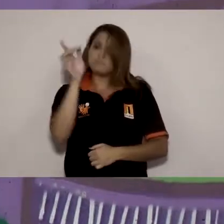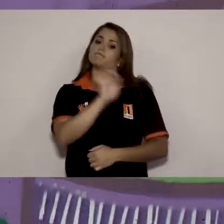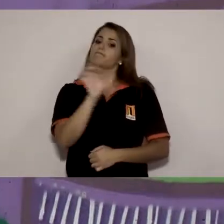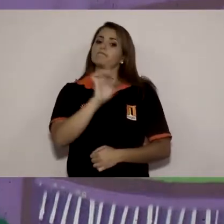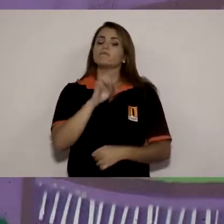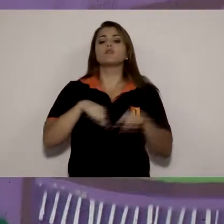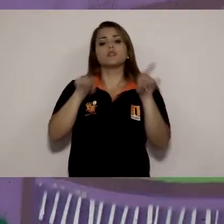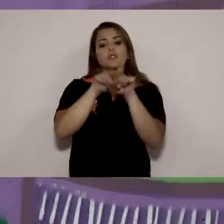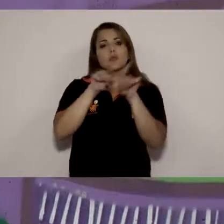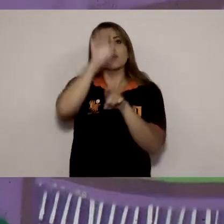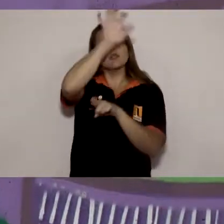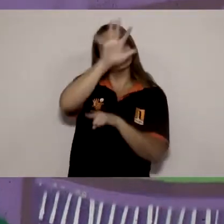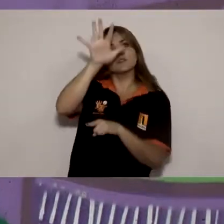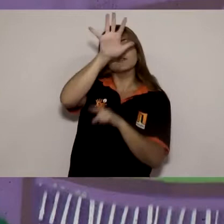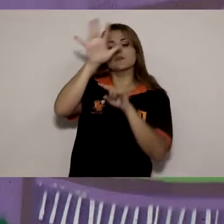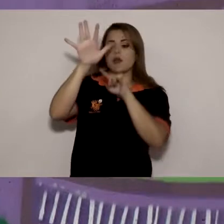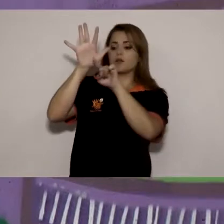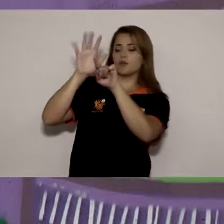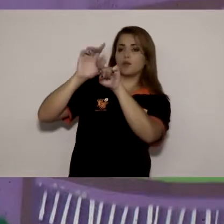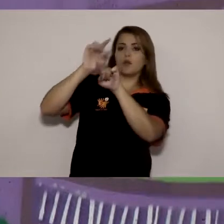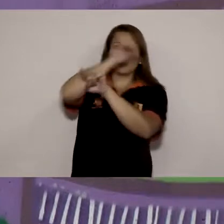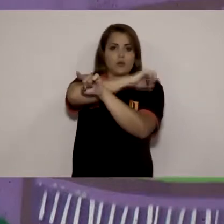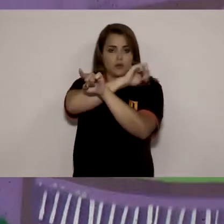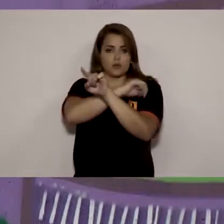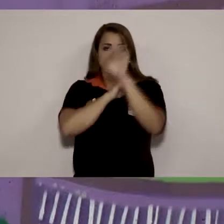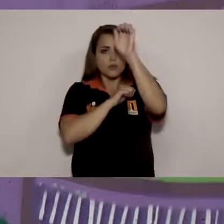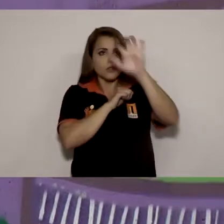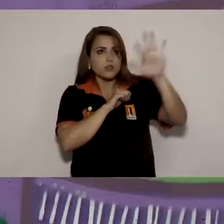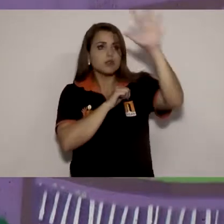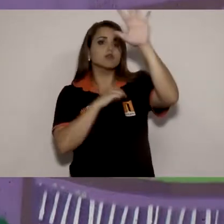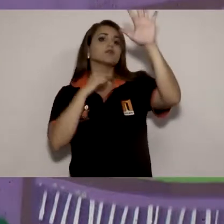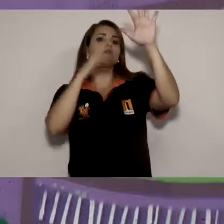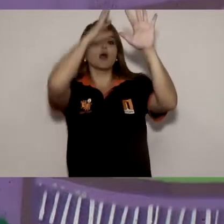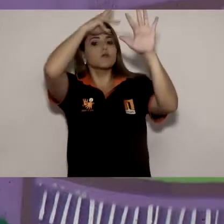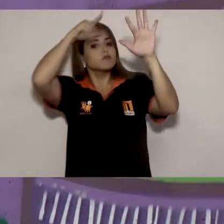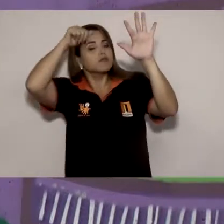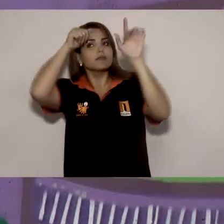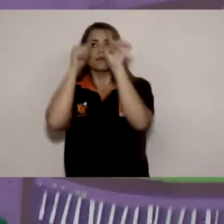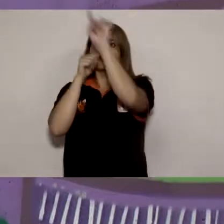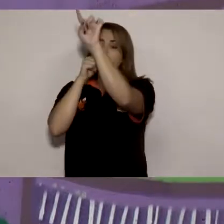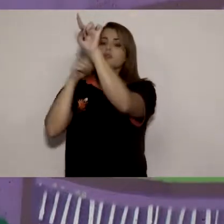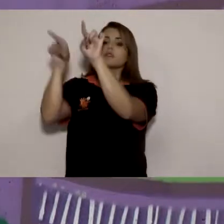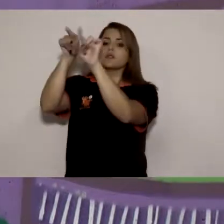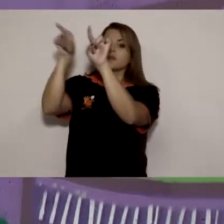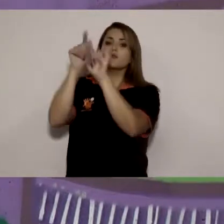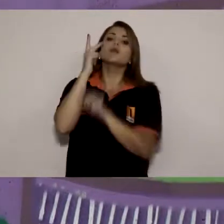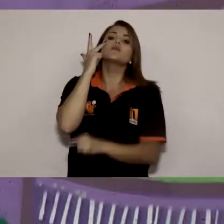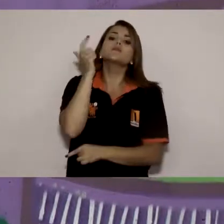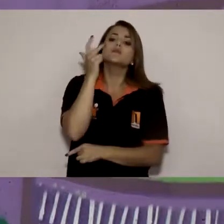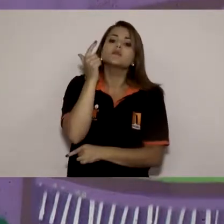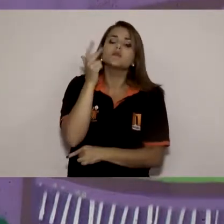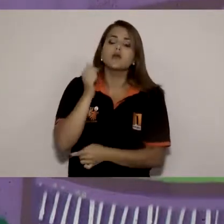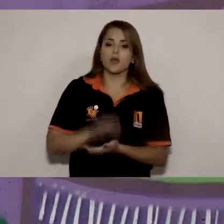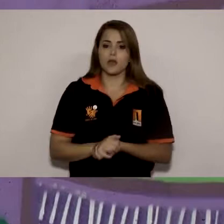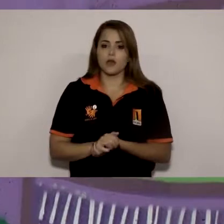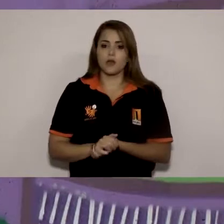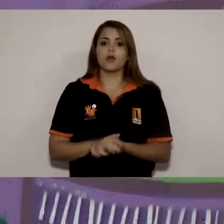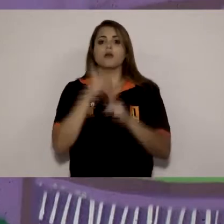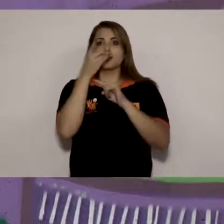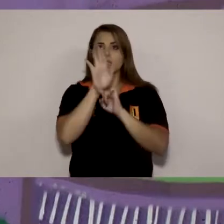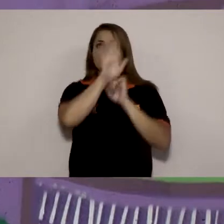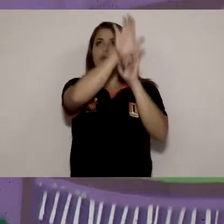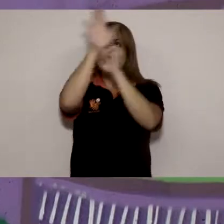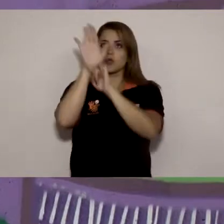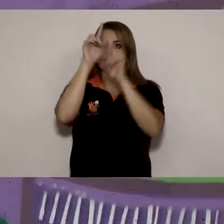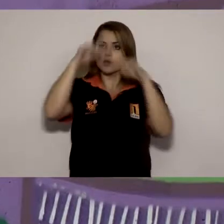em outros estados do Brasil, como Rio de Janeiro, Mato Grosso e Ceará. Por meio de parcerias locais, temos feito a inclusão acontecer